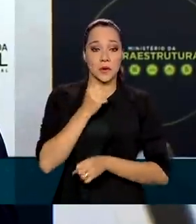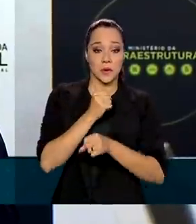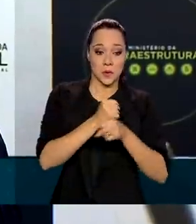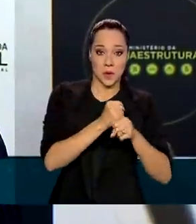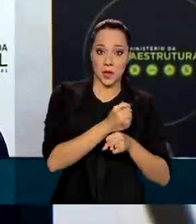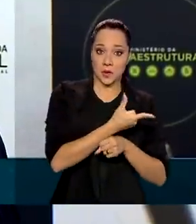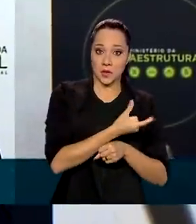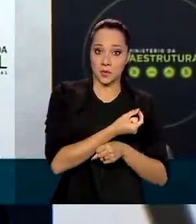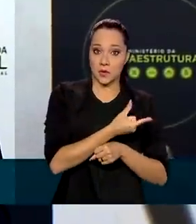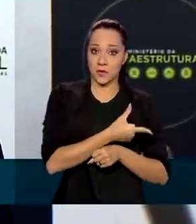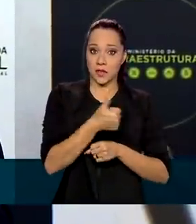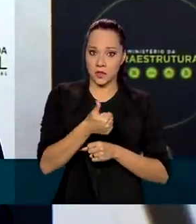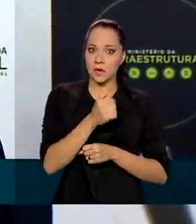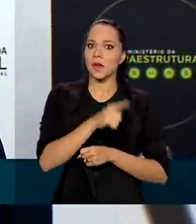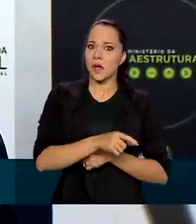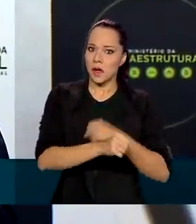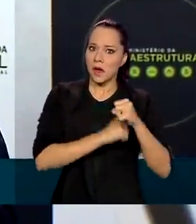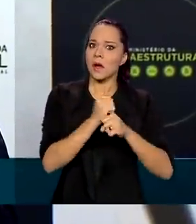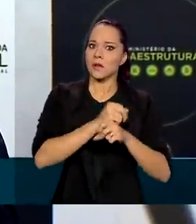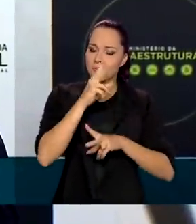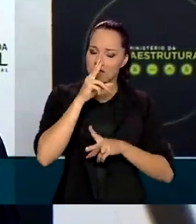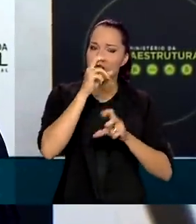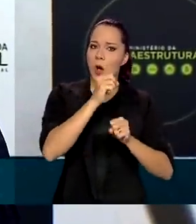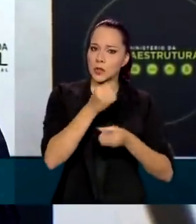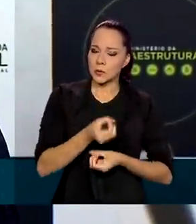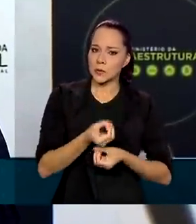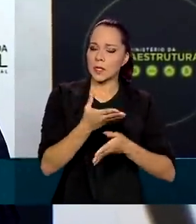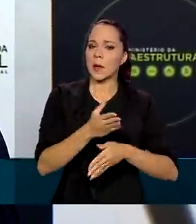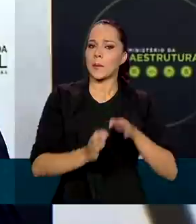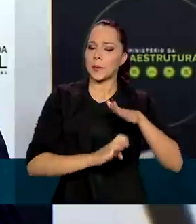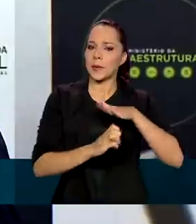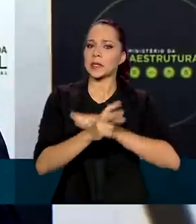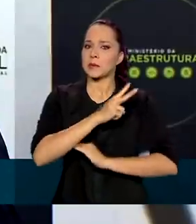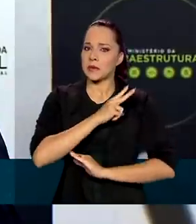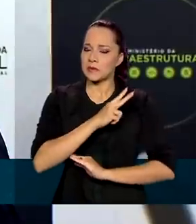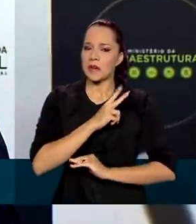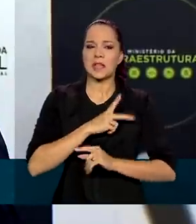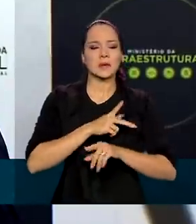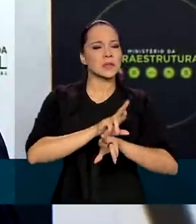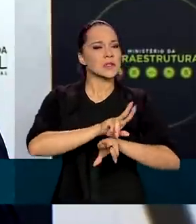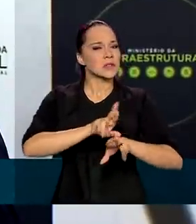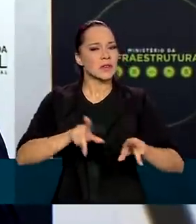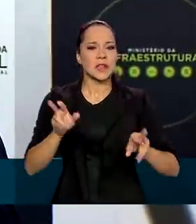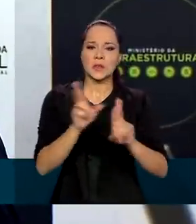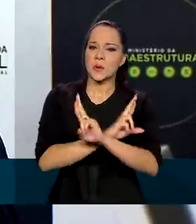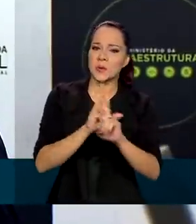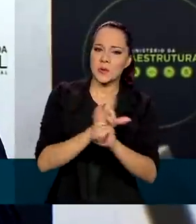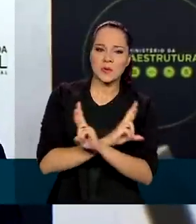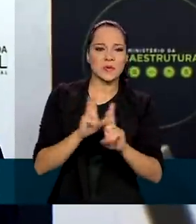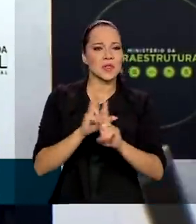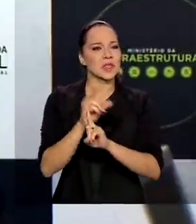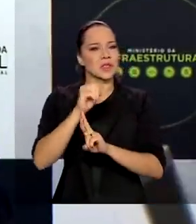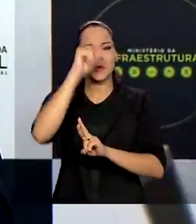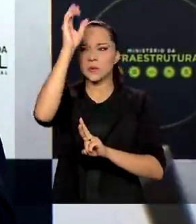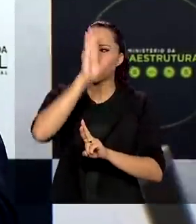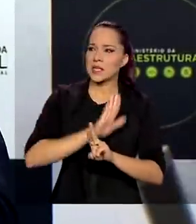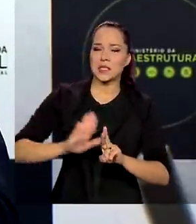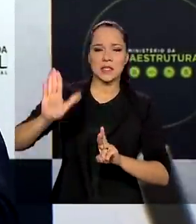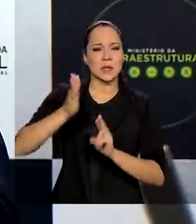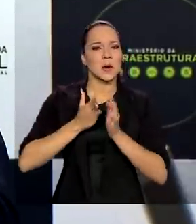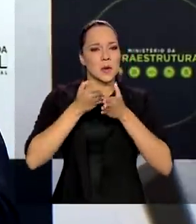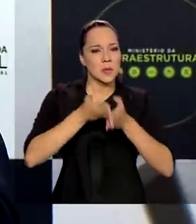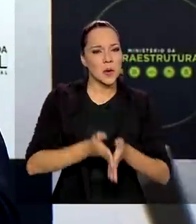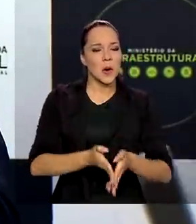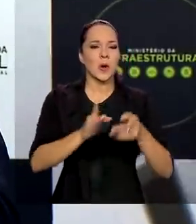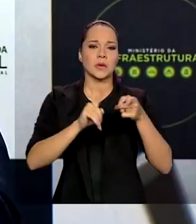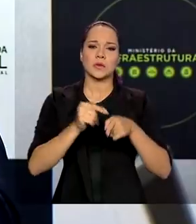2021 vai ser um ano muito forte em termos de concessões, com Nova Dutra, CRT, as rodovias do Paraná, vários terminais portuários, os